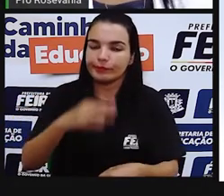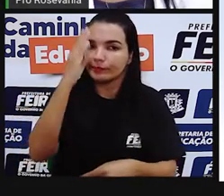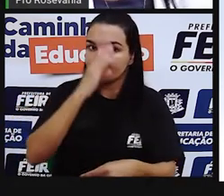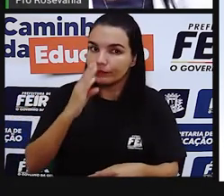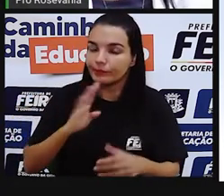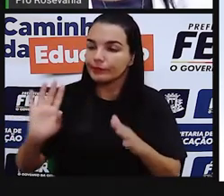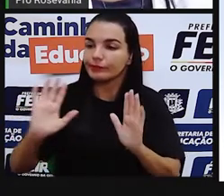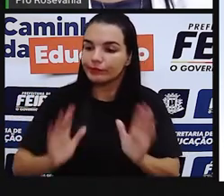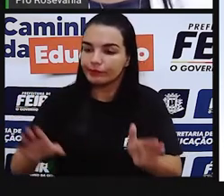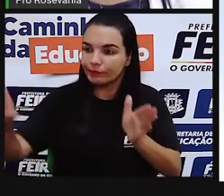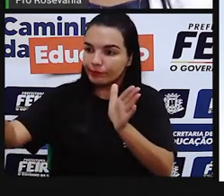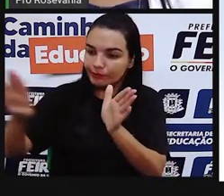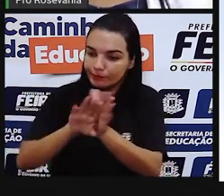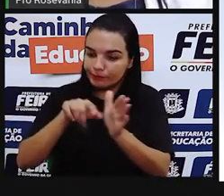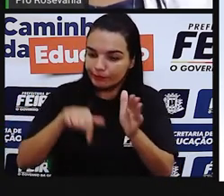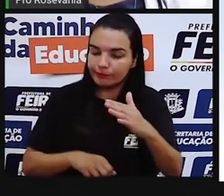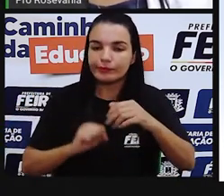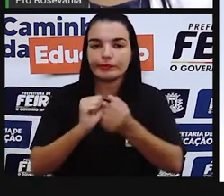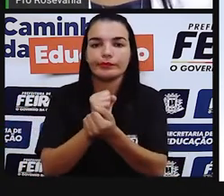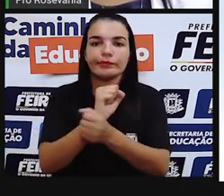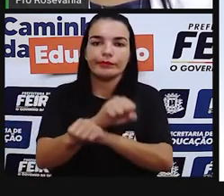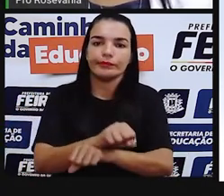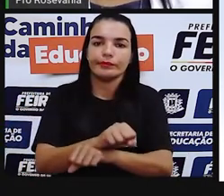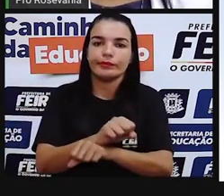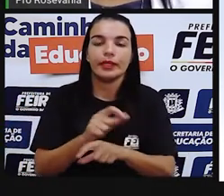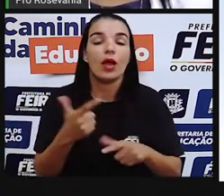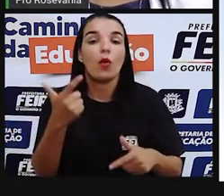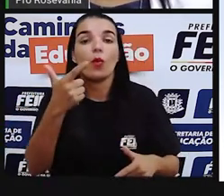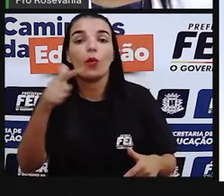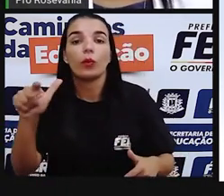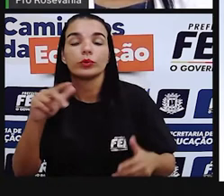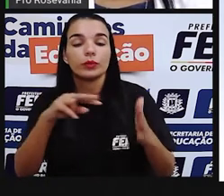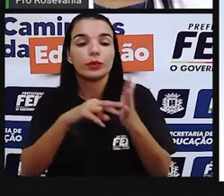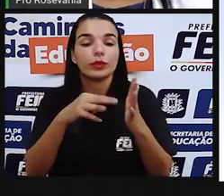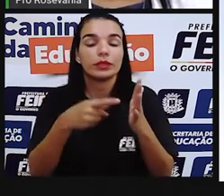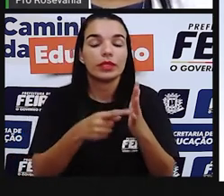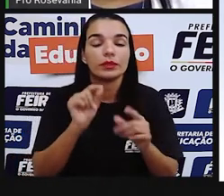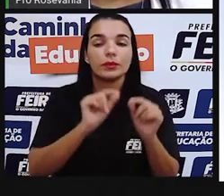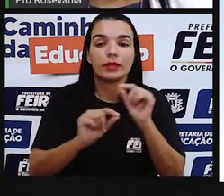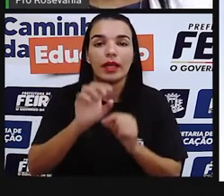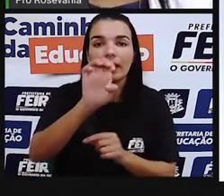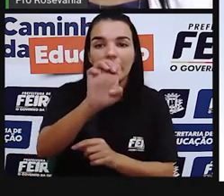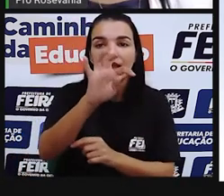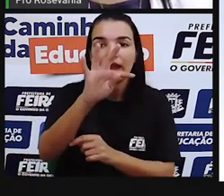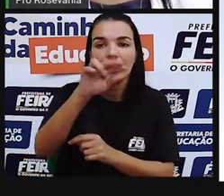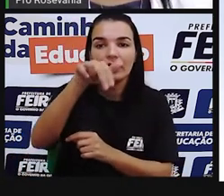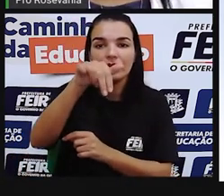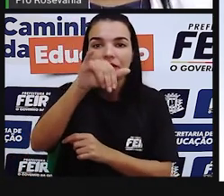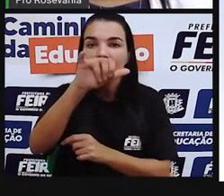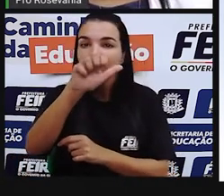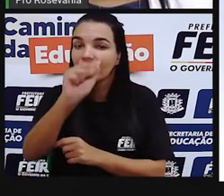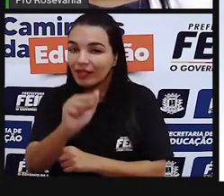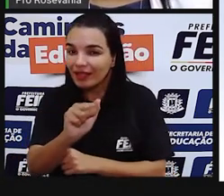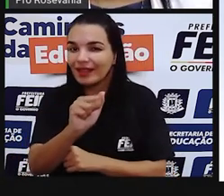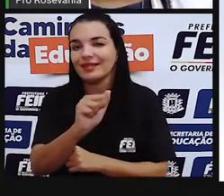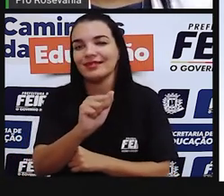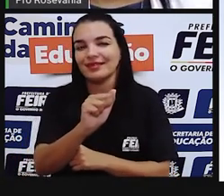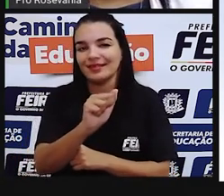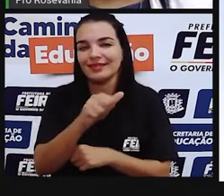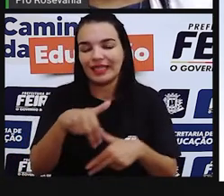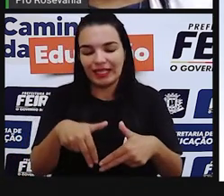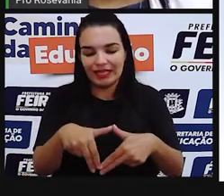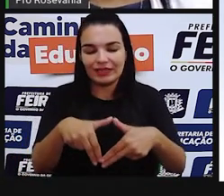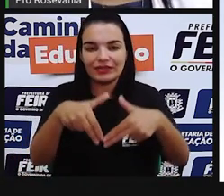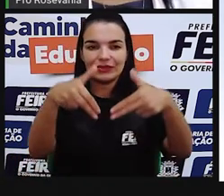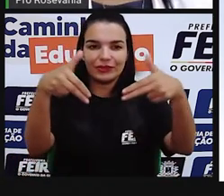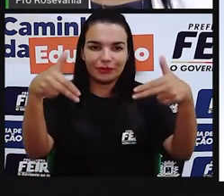escravização. E outro conceito, a gente tem o conceito de etnia. Esse aqui, ele já chama